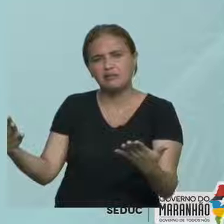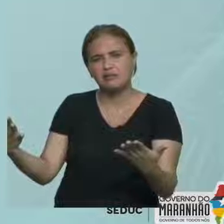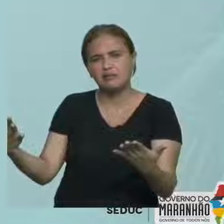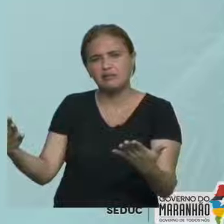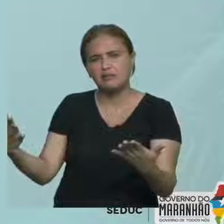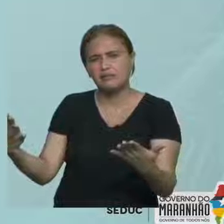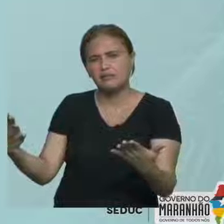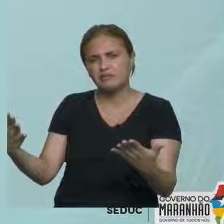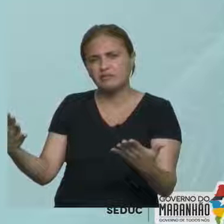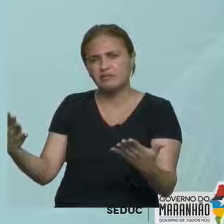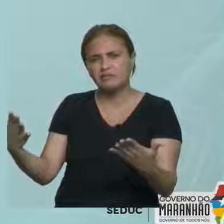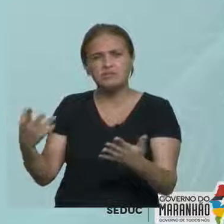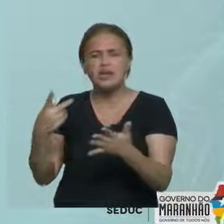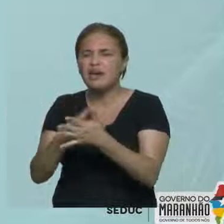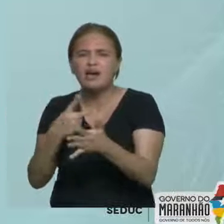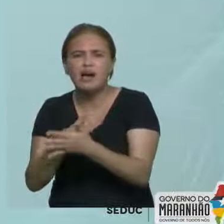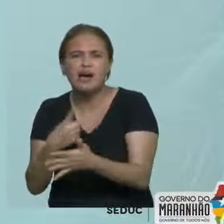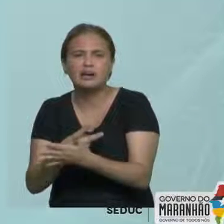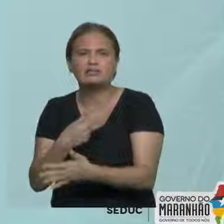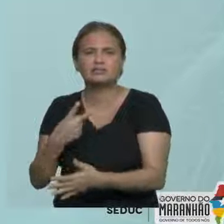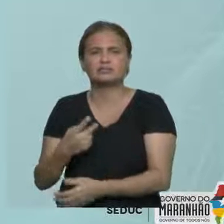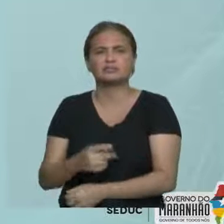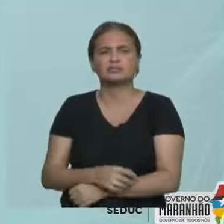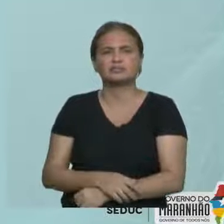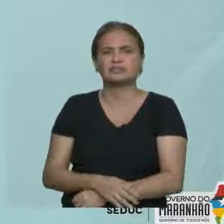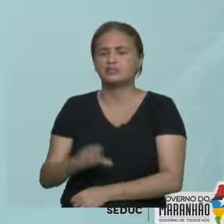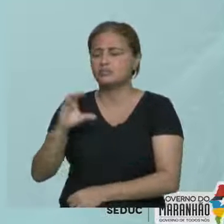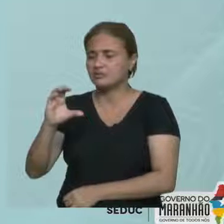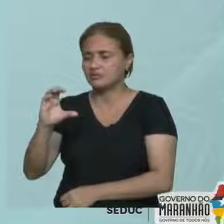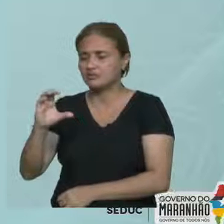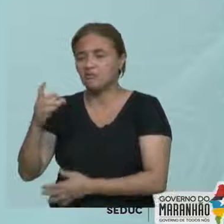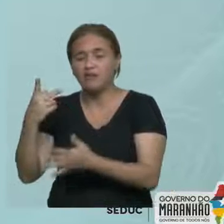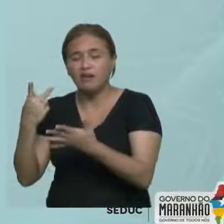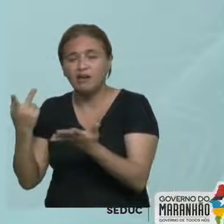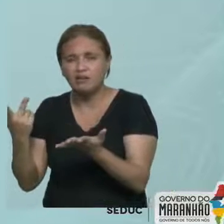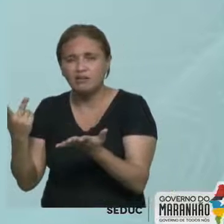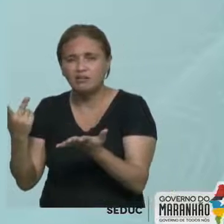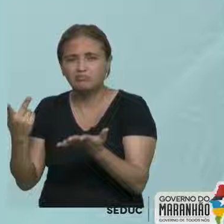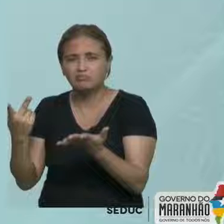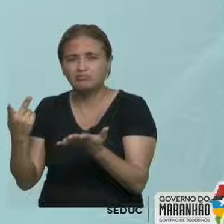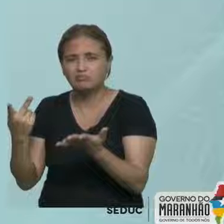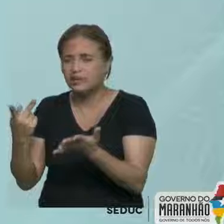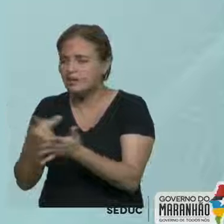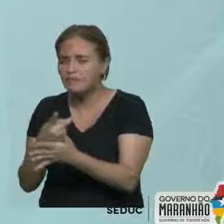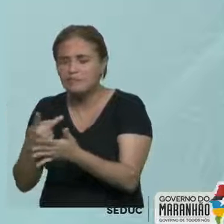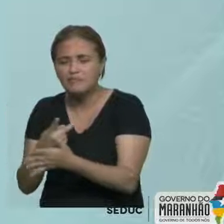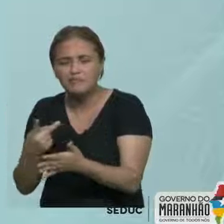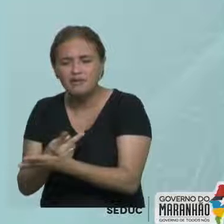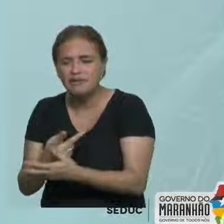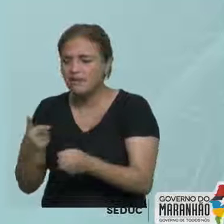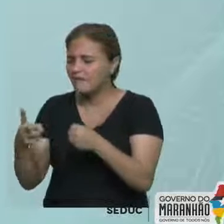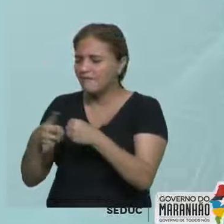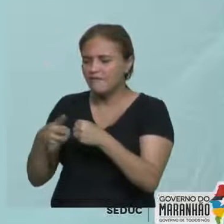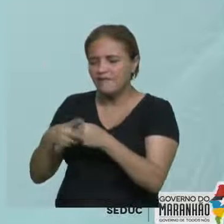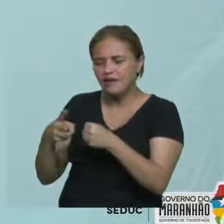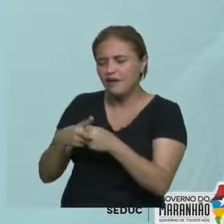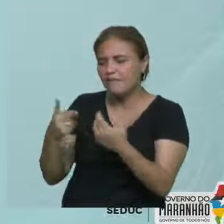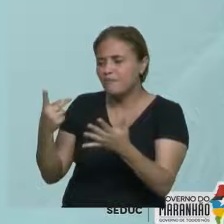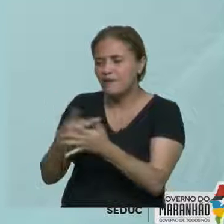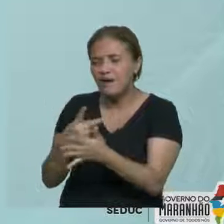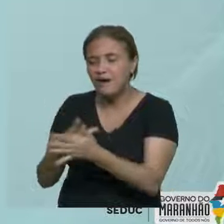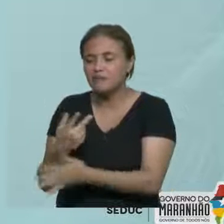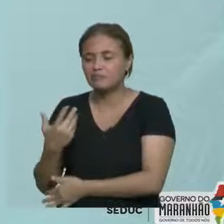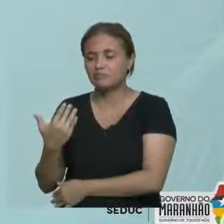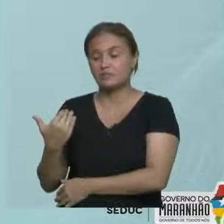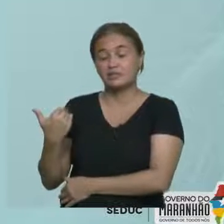inglês. Botar o doesn't. Doesn't é para his, his. Letra C, wasn't. Wasn't é o verbo to be no passado. Nada tem a ver com a nossa aula,